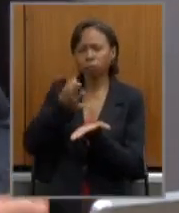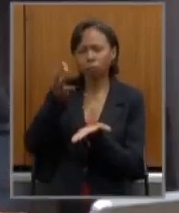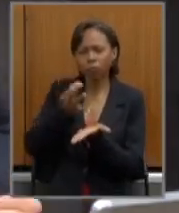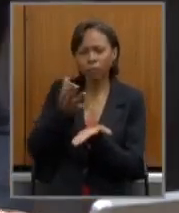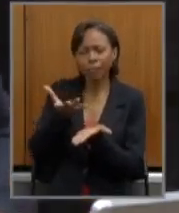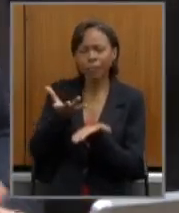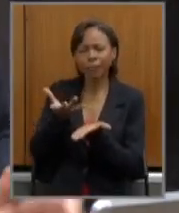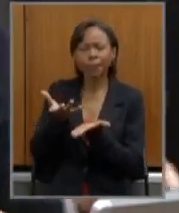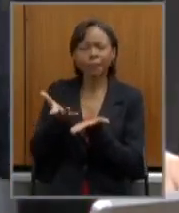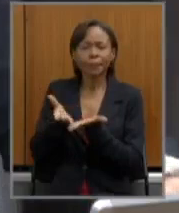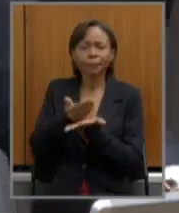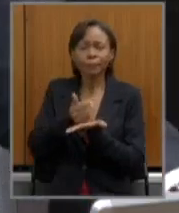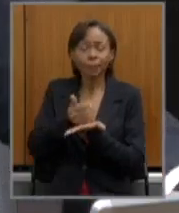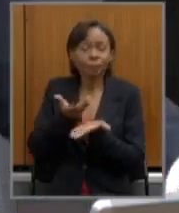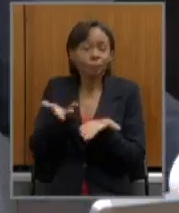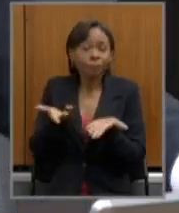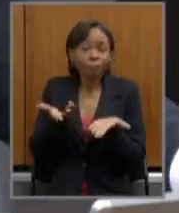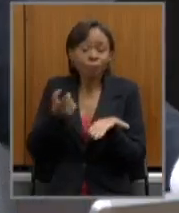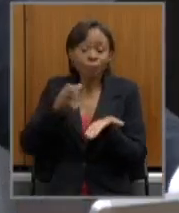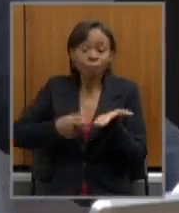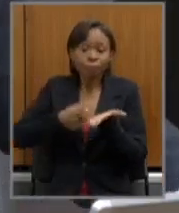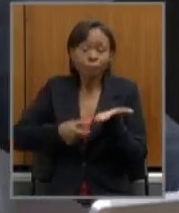ao sistema previdenciário mineiro.